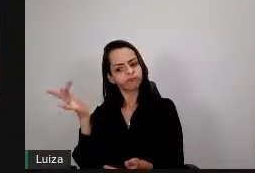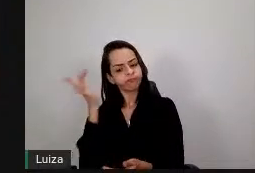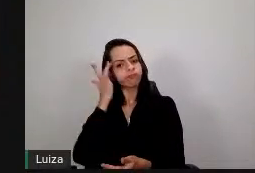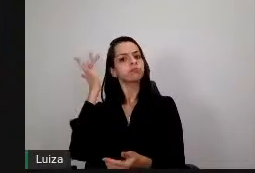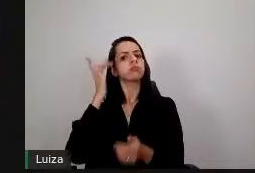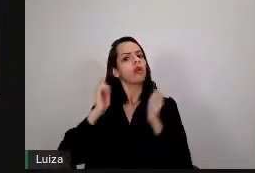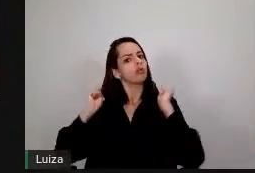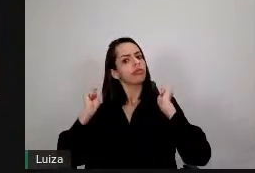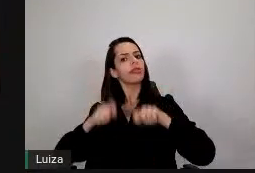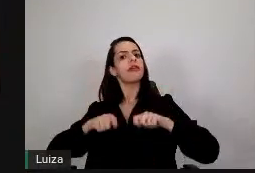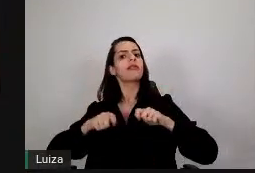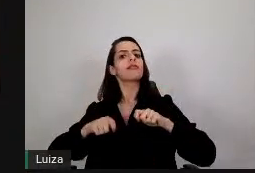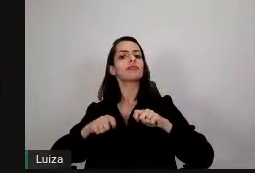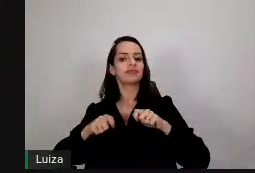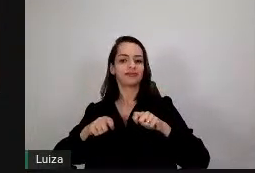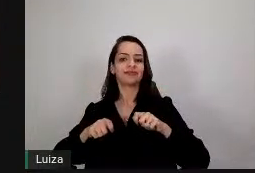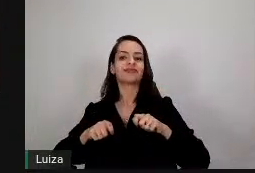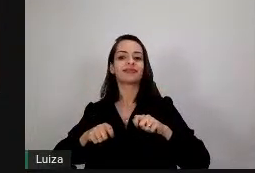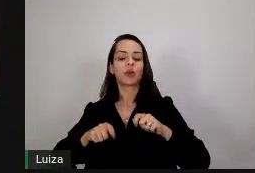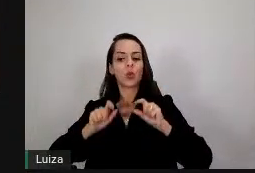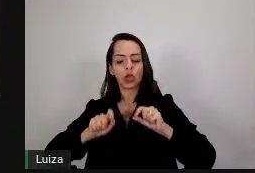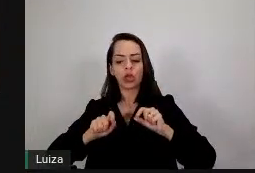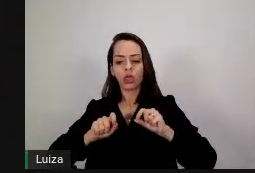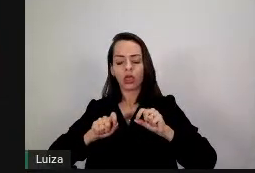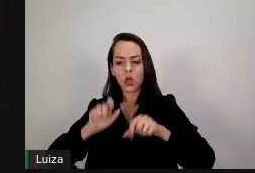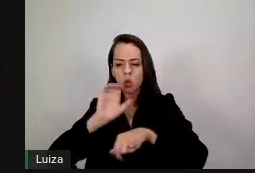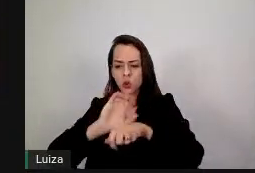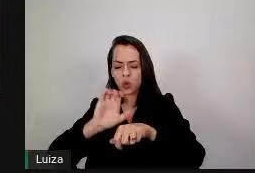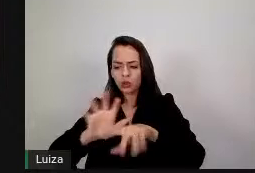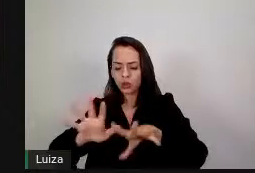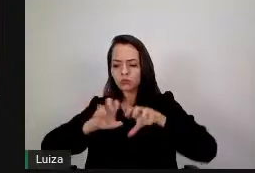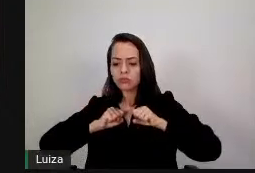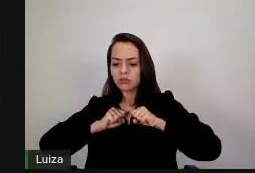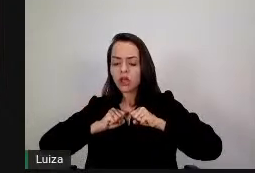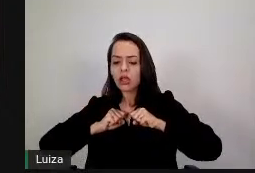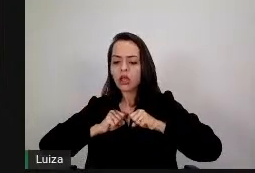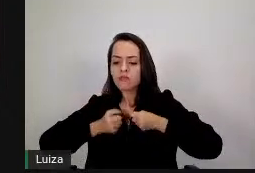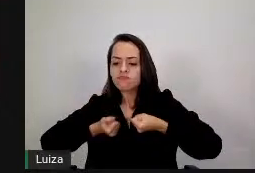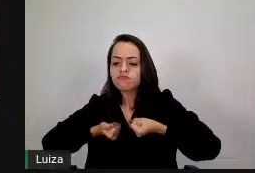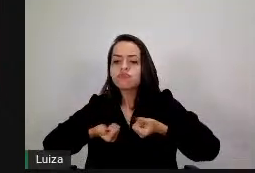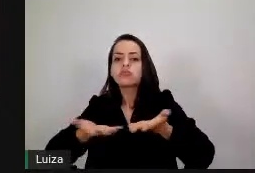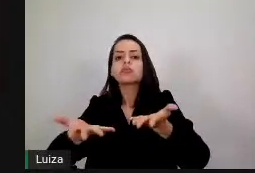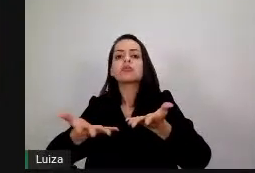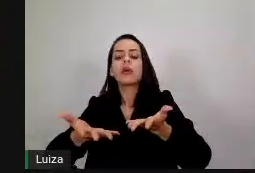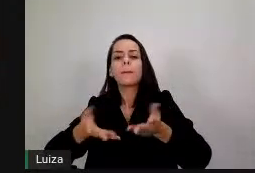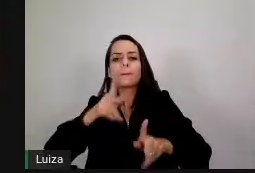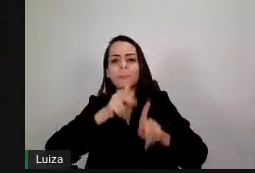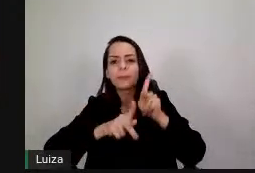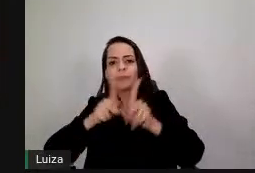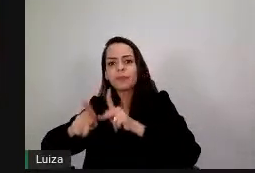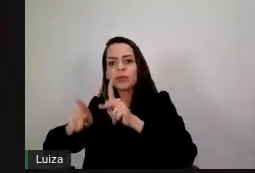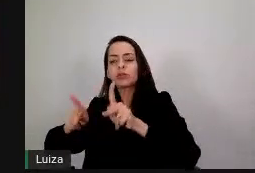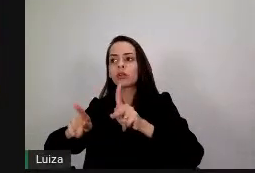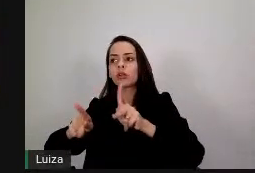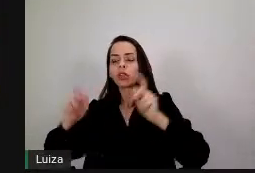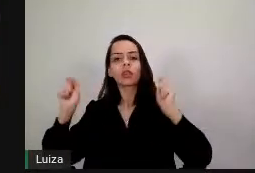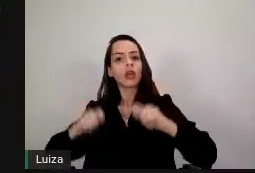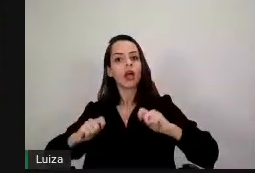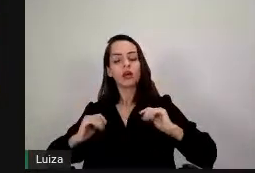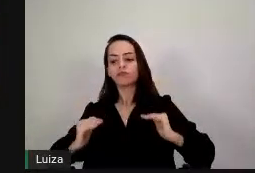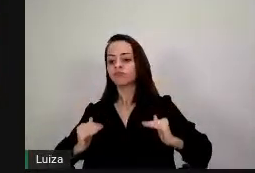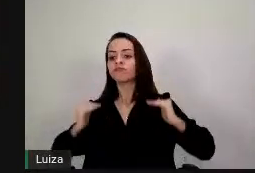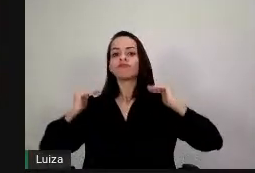concreta essa educação que emancipa as pessoas. Bem, então é com muita emoção que eu